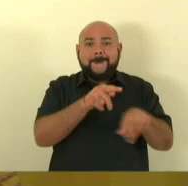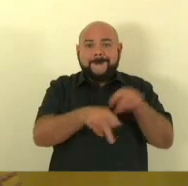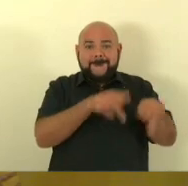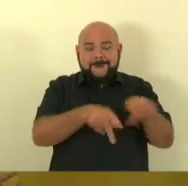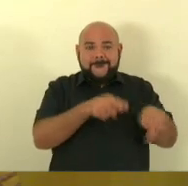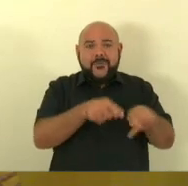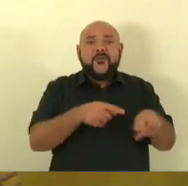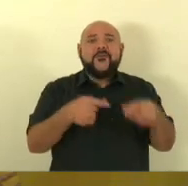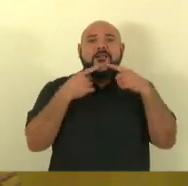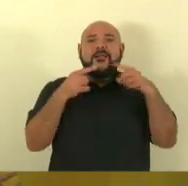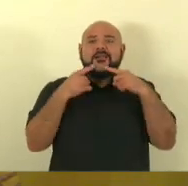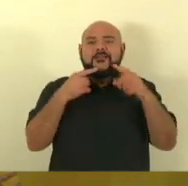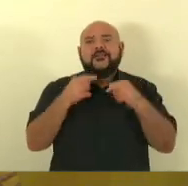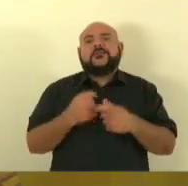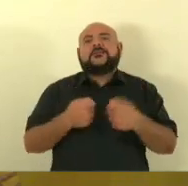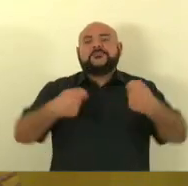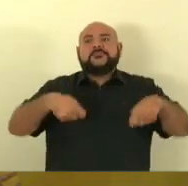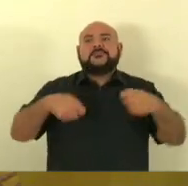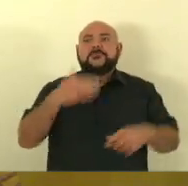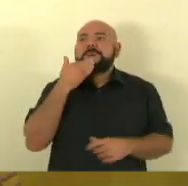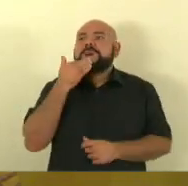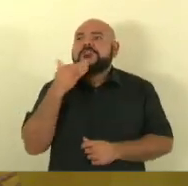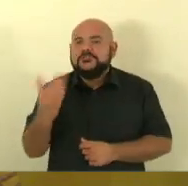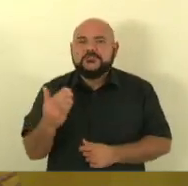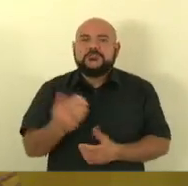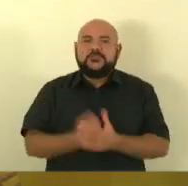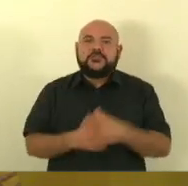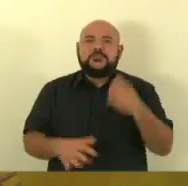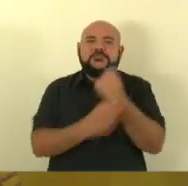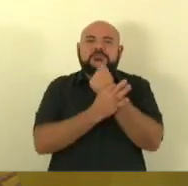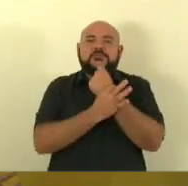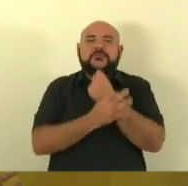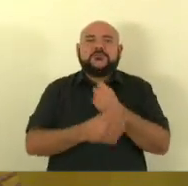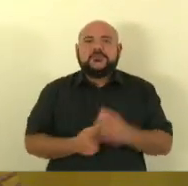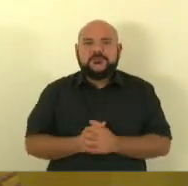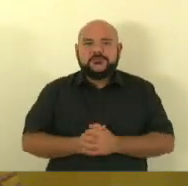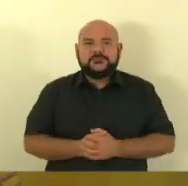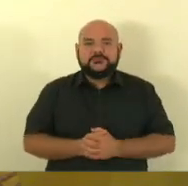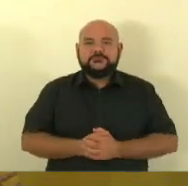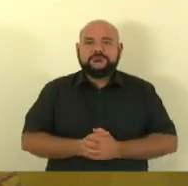nada bem do que nomear as pessoas que já estão selecionadas